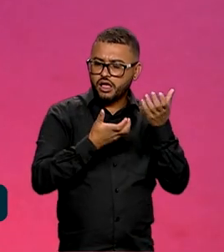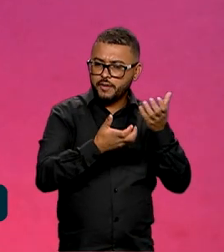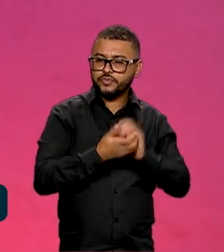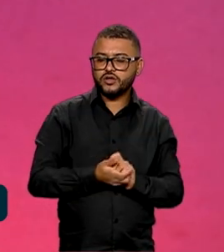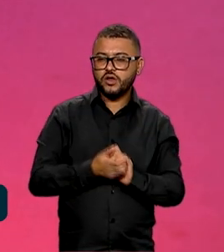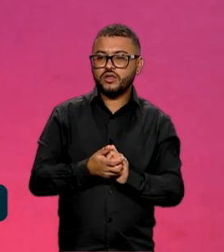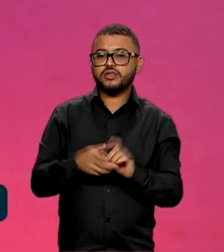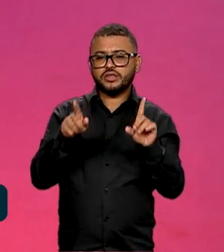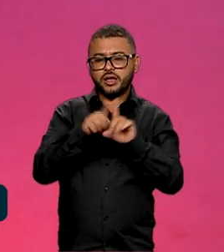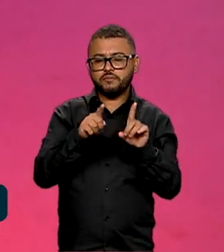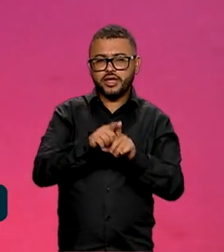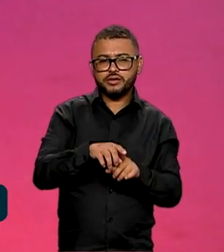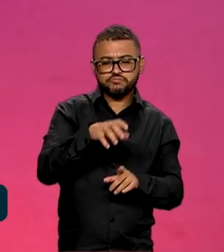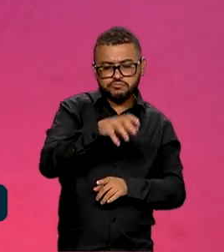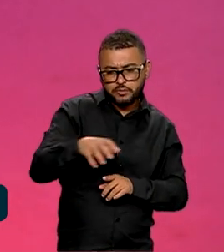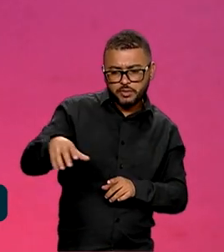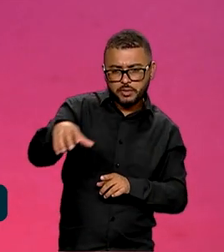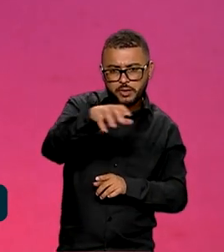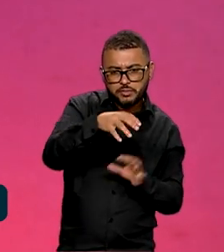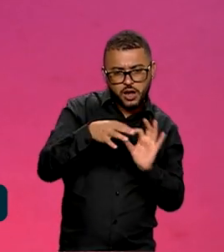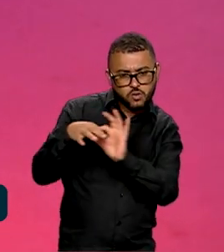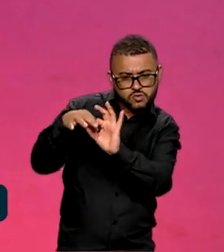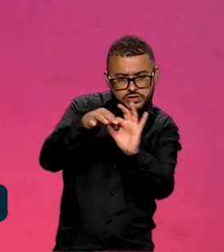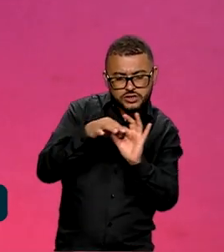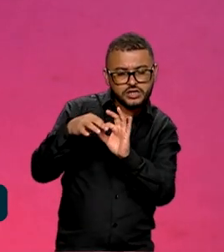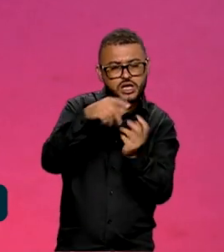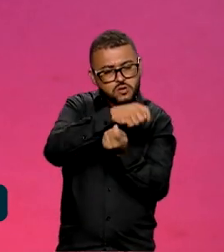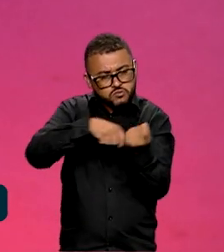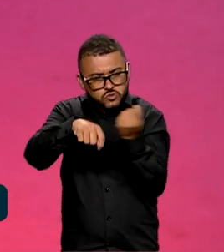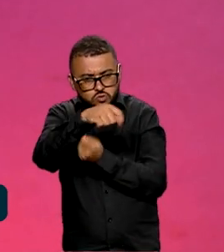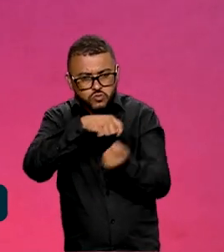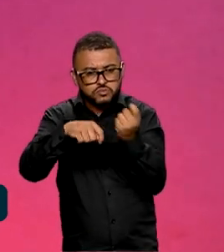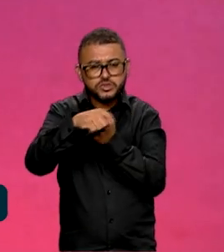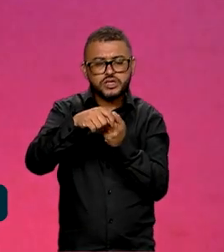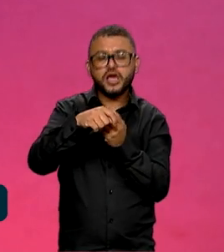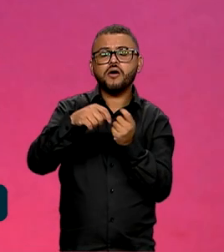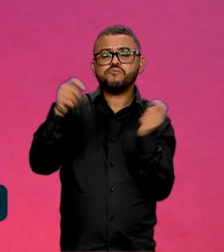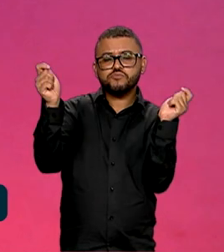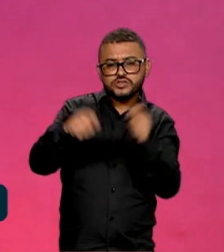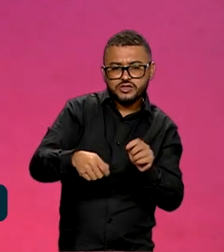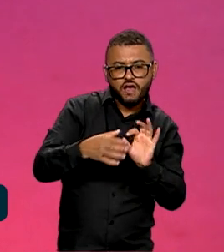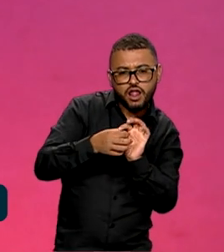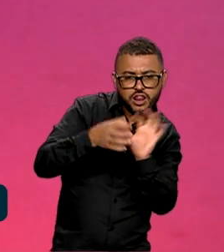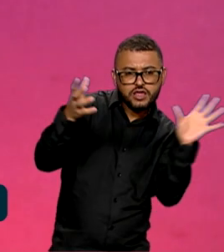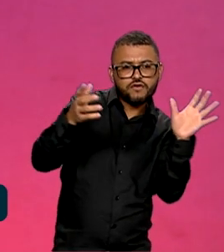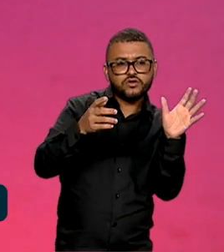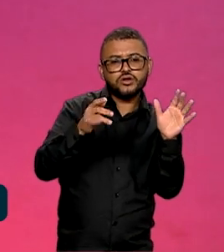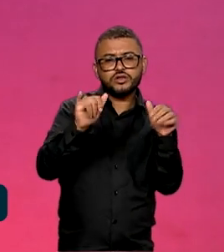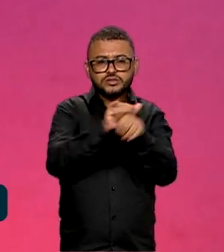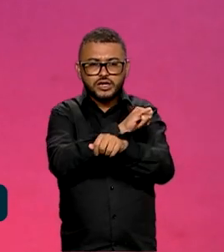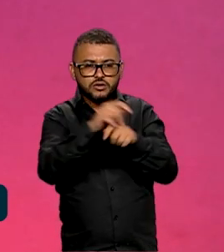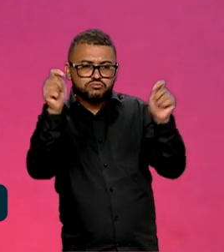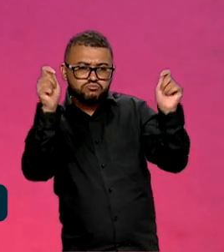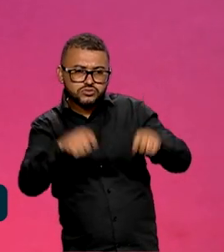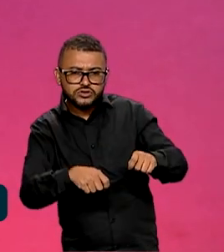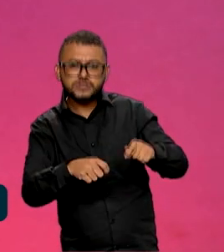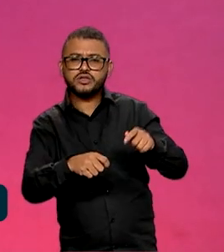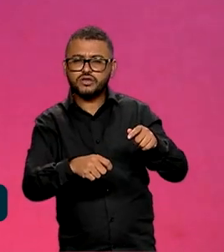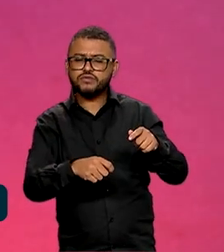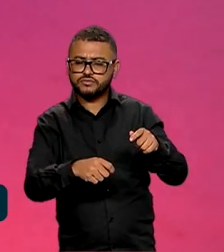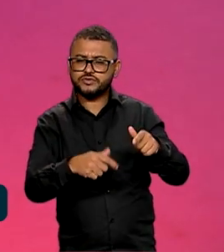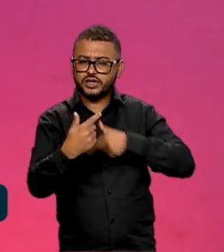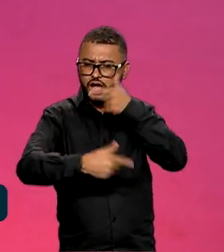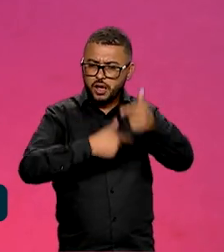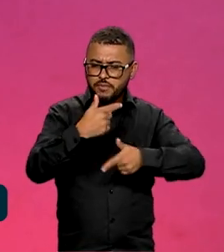diferentes setores da nossa sociedade e da nossa economia para liberar o extraordinário potencial que foi por